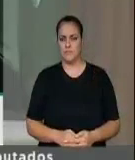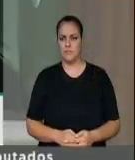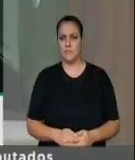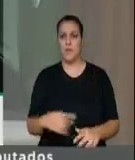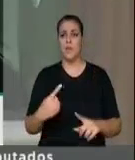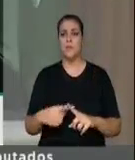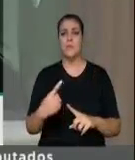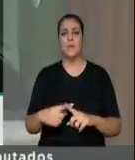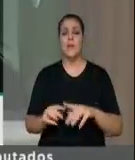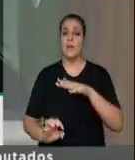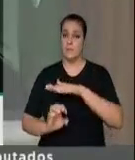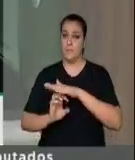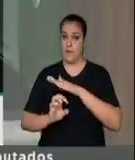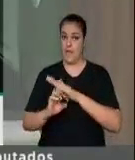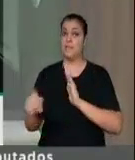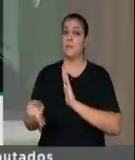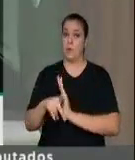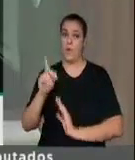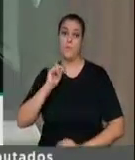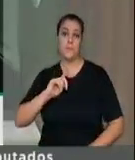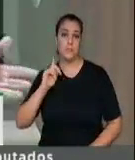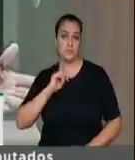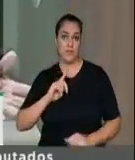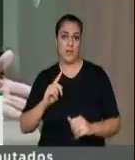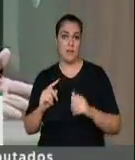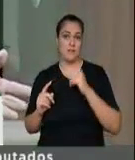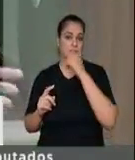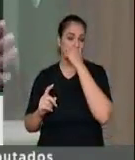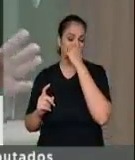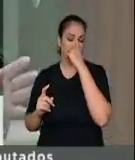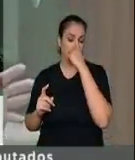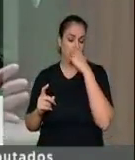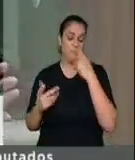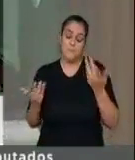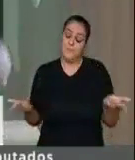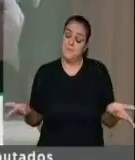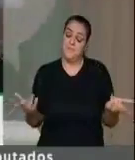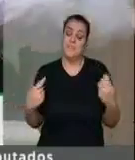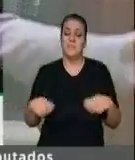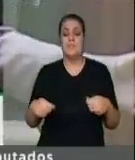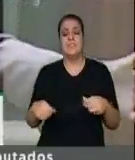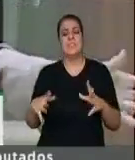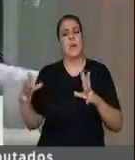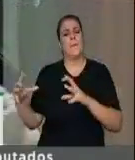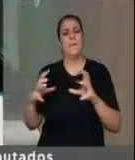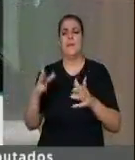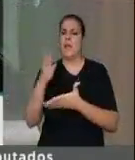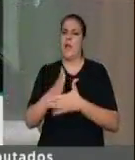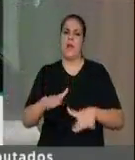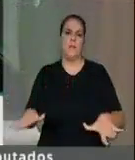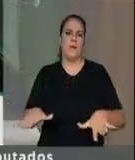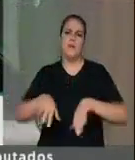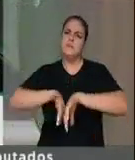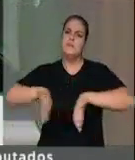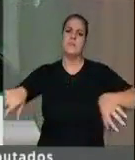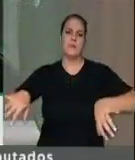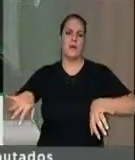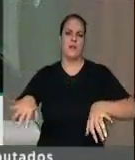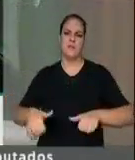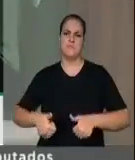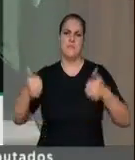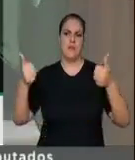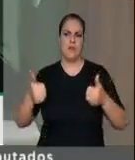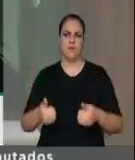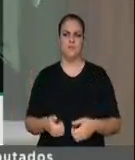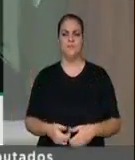veio de Minas Gerais com incentivos, que a gente possa acabar com essa briga. Minas Gerais fica para lá e Pernambuco fica para cá.